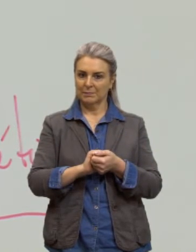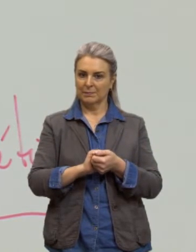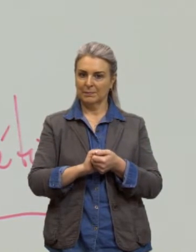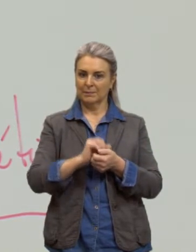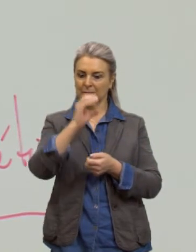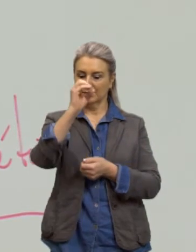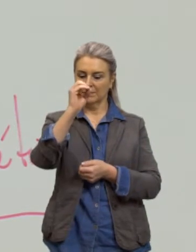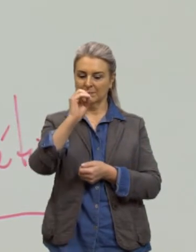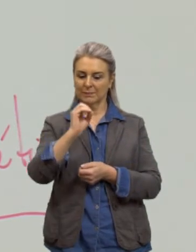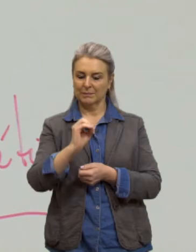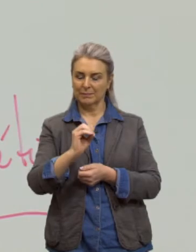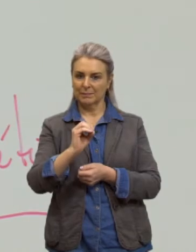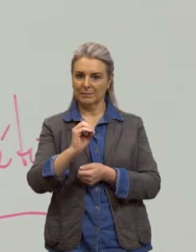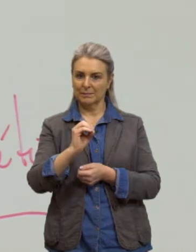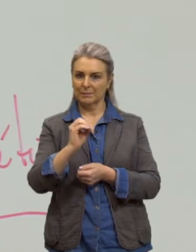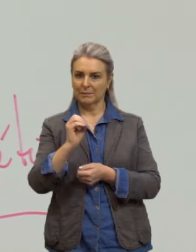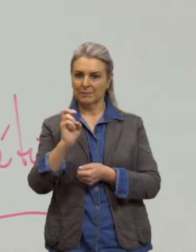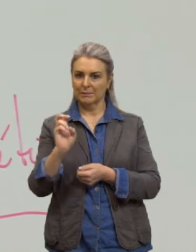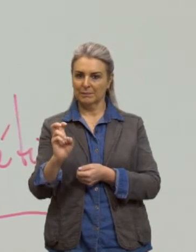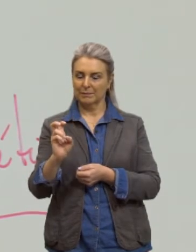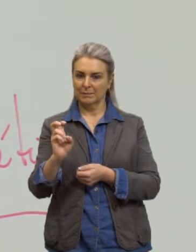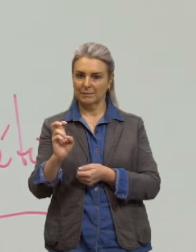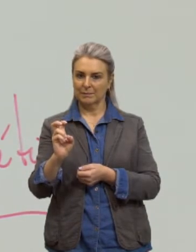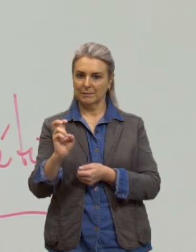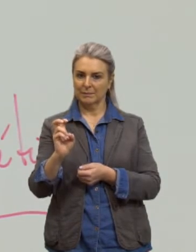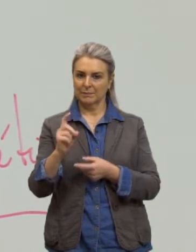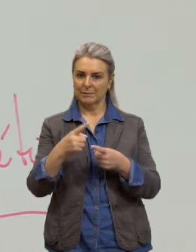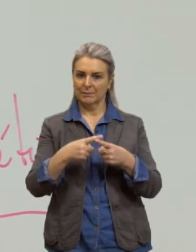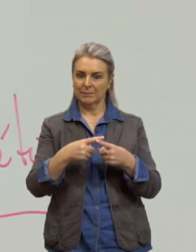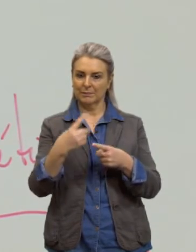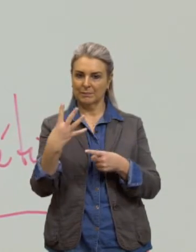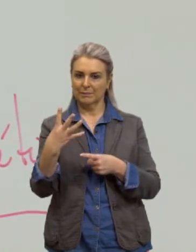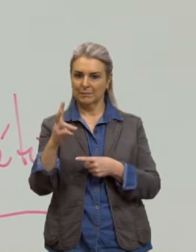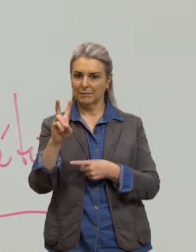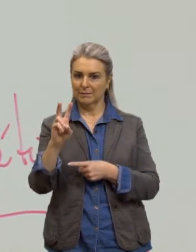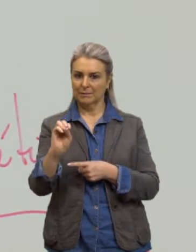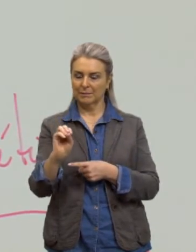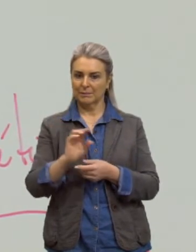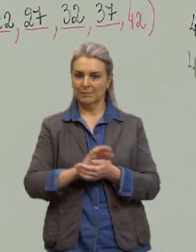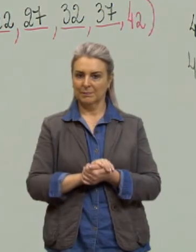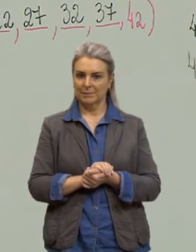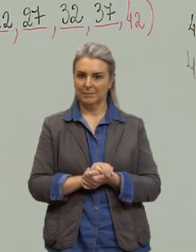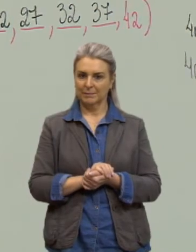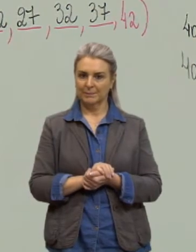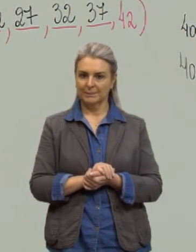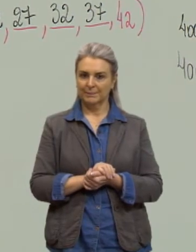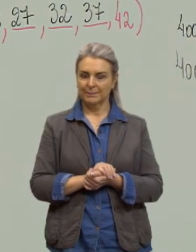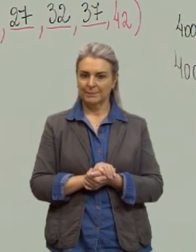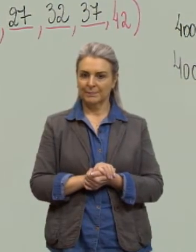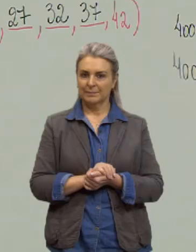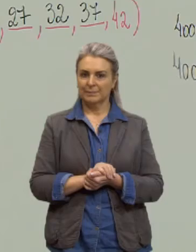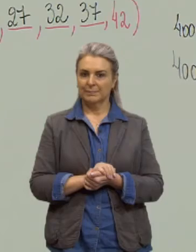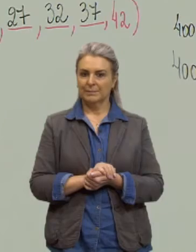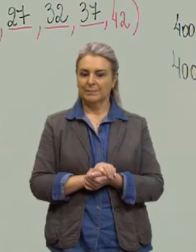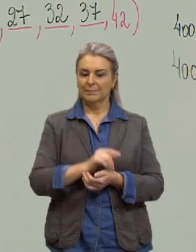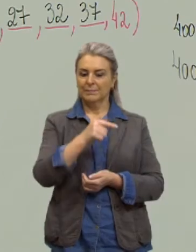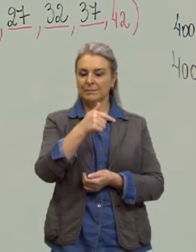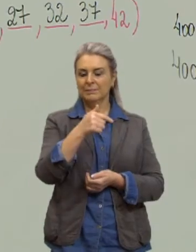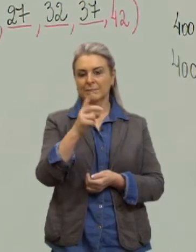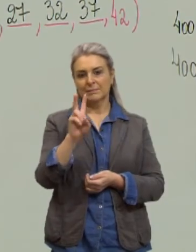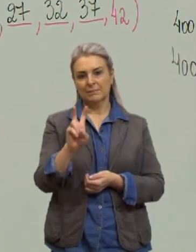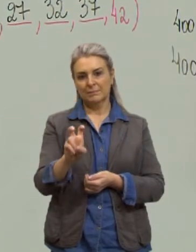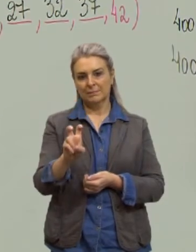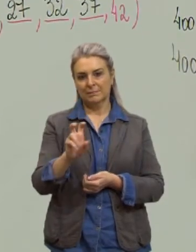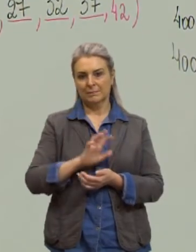zero cinco vezes quatro vinte certo? Encontramos o setenta e cinco